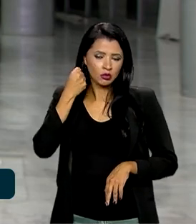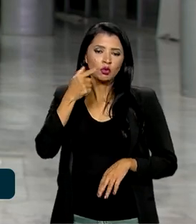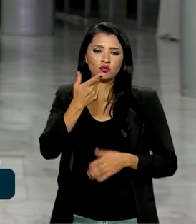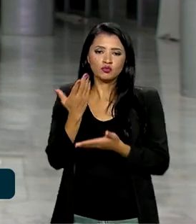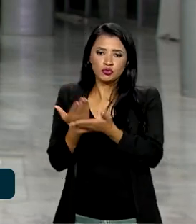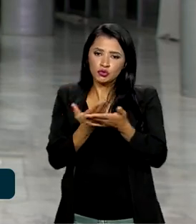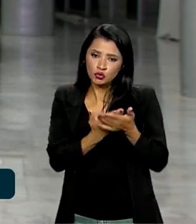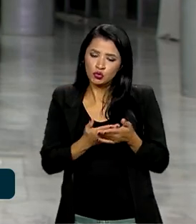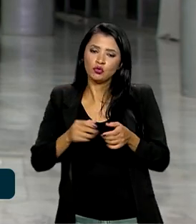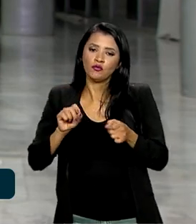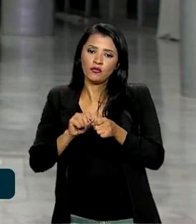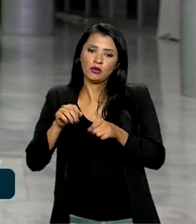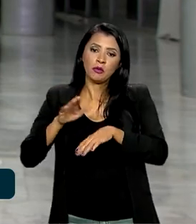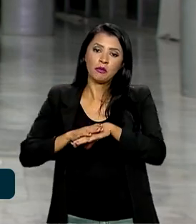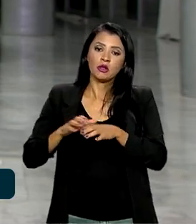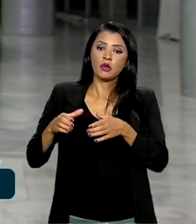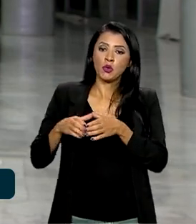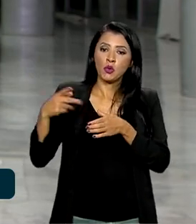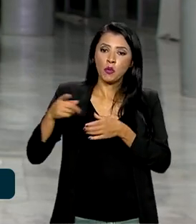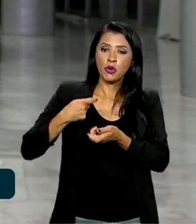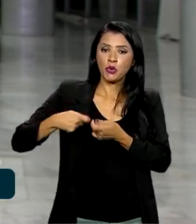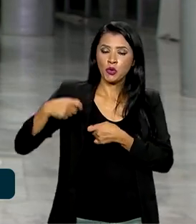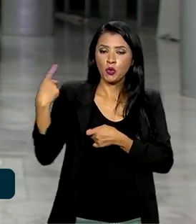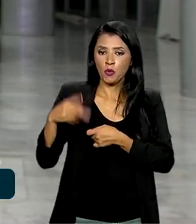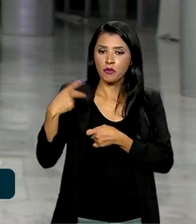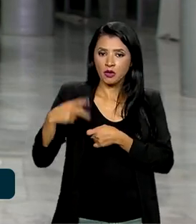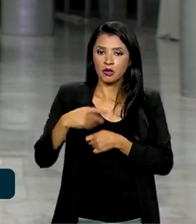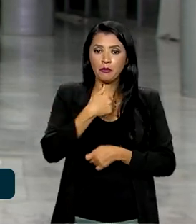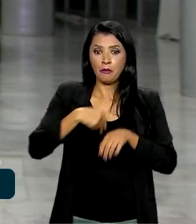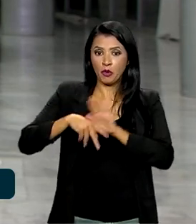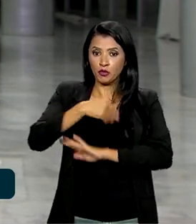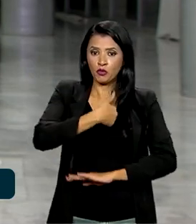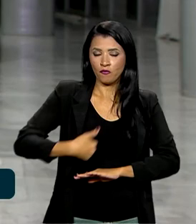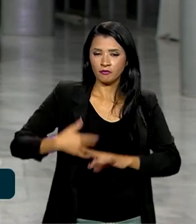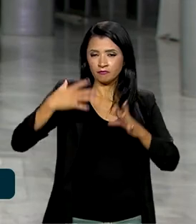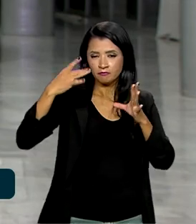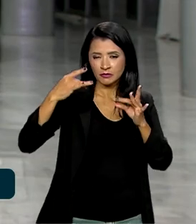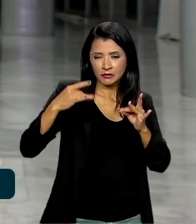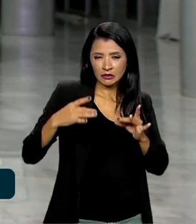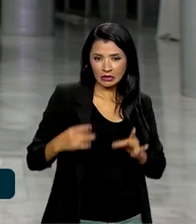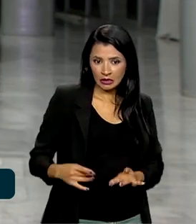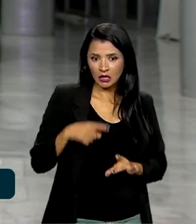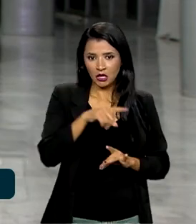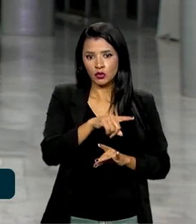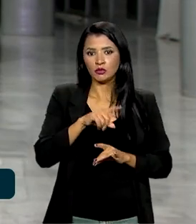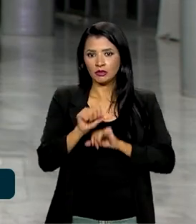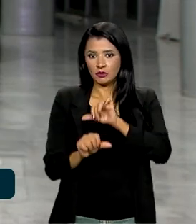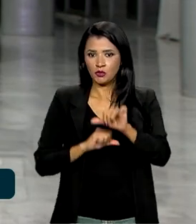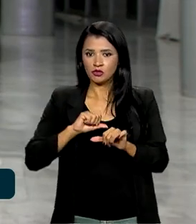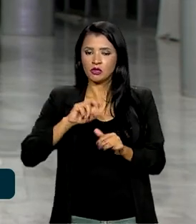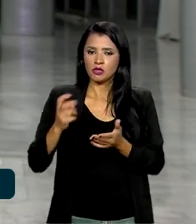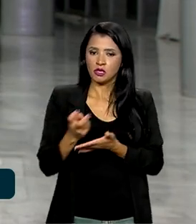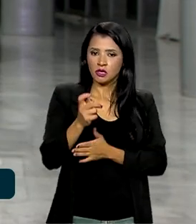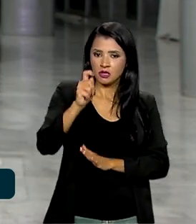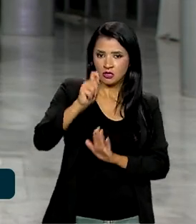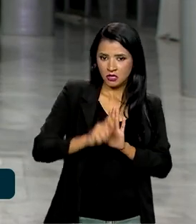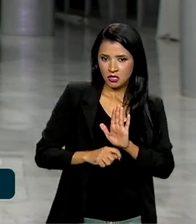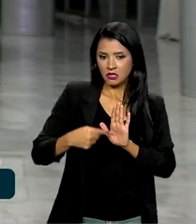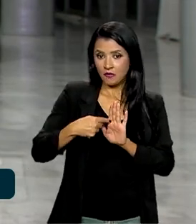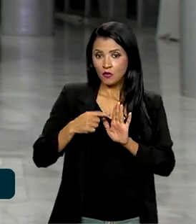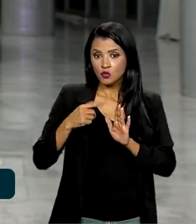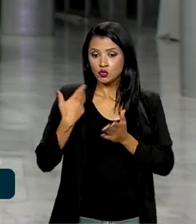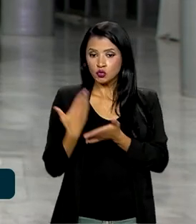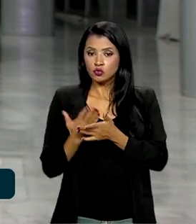equipe econômica do governo detalhando os impactos da reforma tributária. Segundo o Fernando Haddad, o estudo vai mostrar o